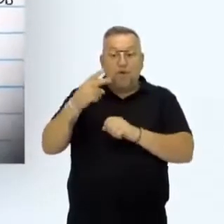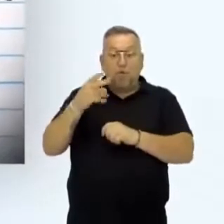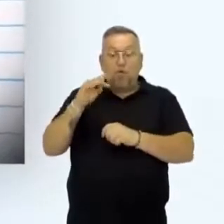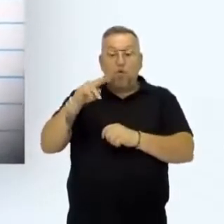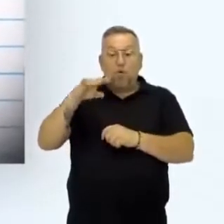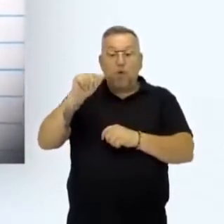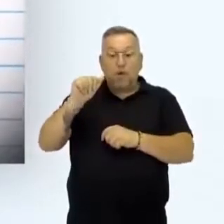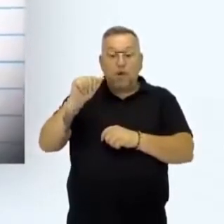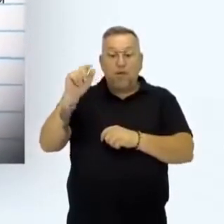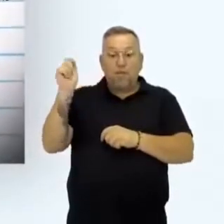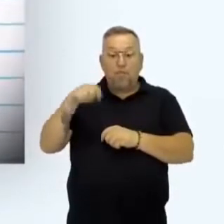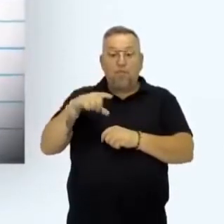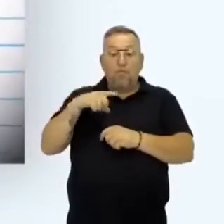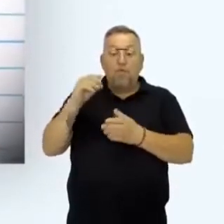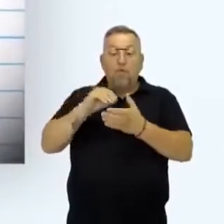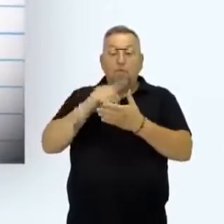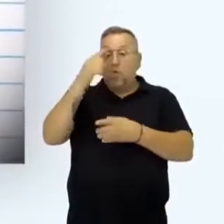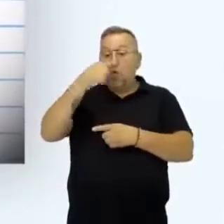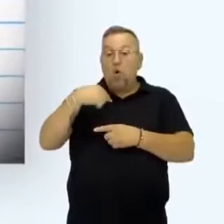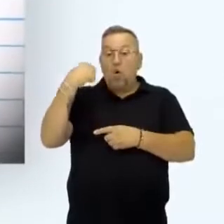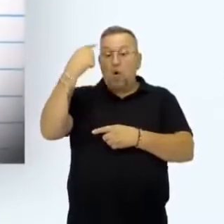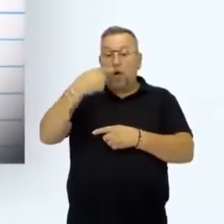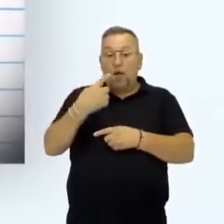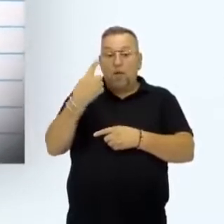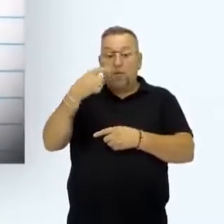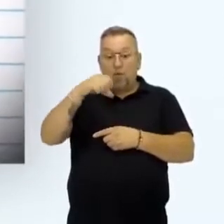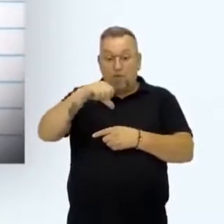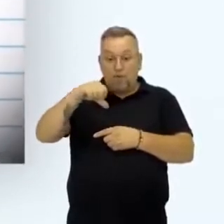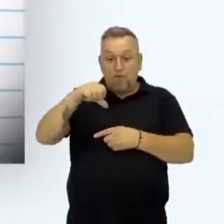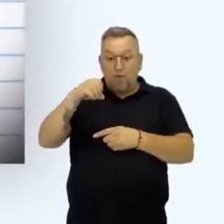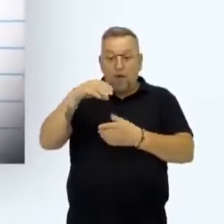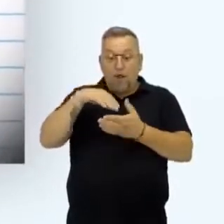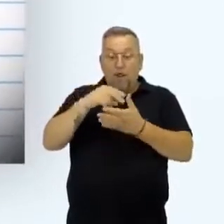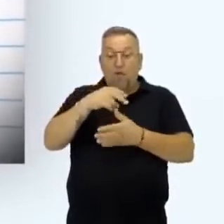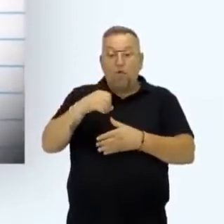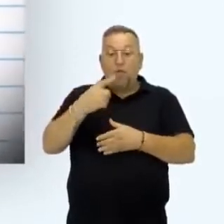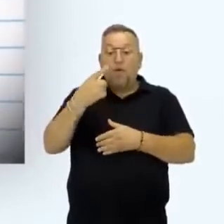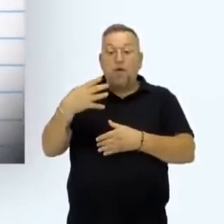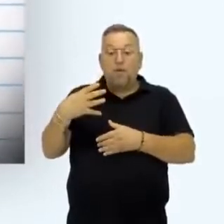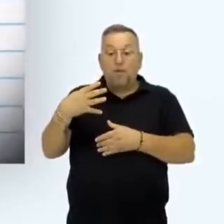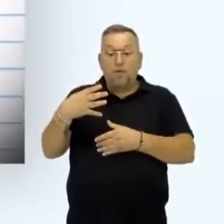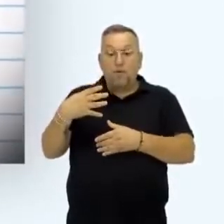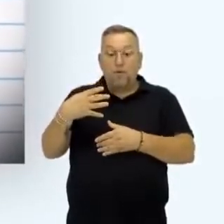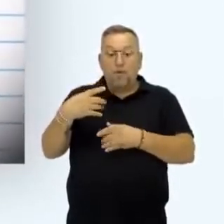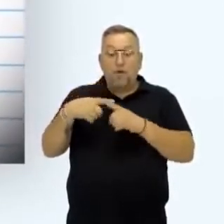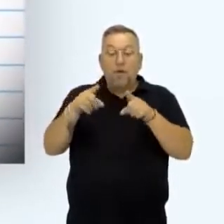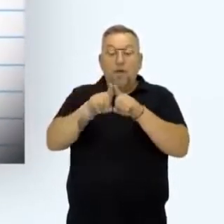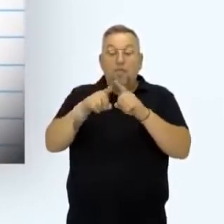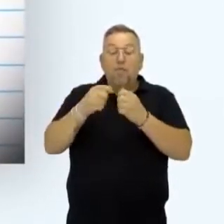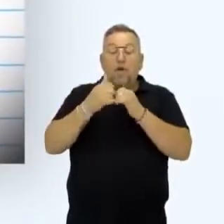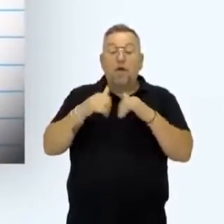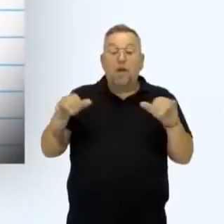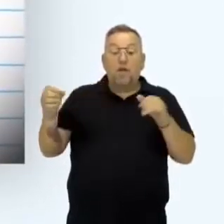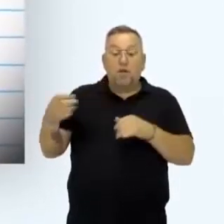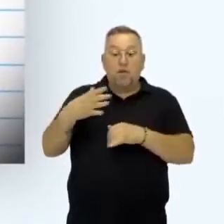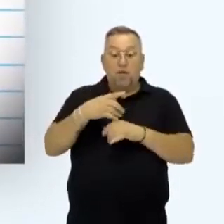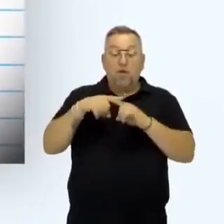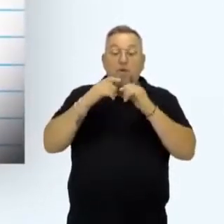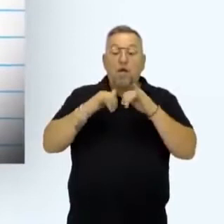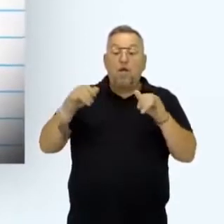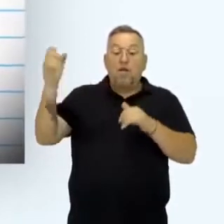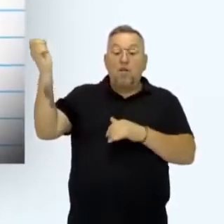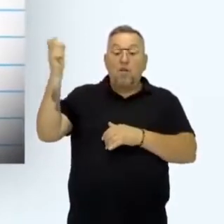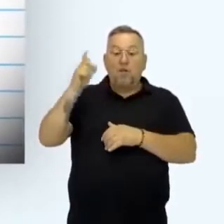duas turbinas de vento foram instaladas por hora. De 1990 até 2014, entre as energias renováveis, o destaque é para a